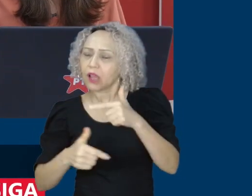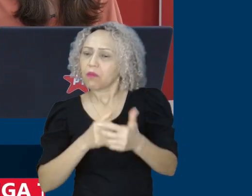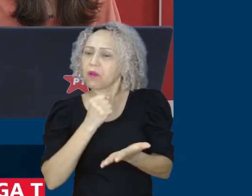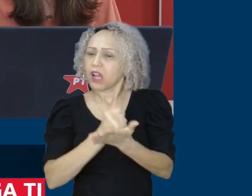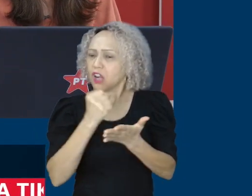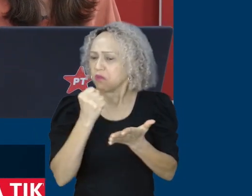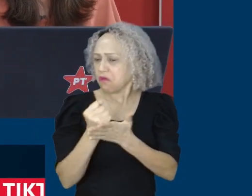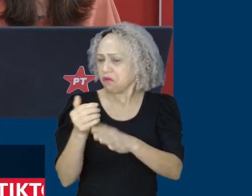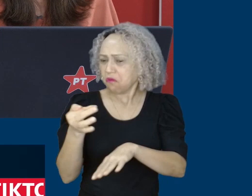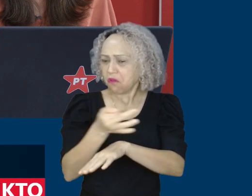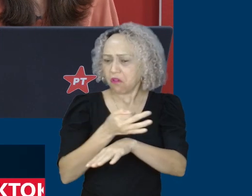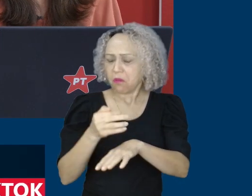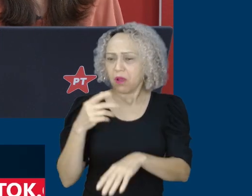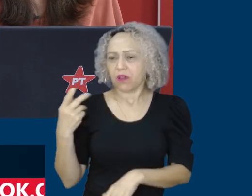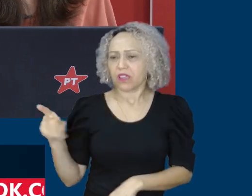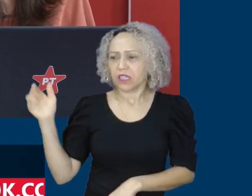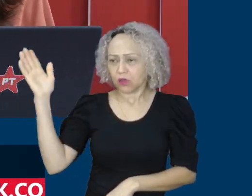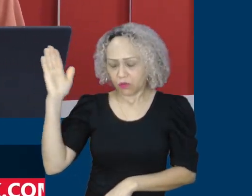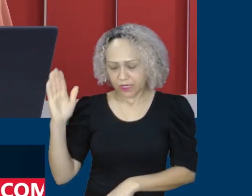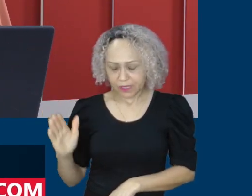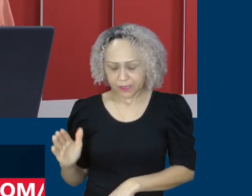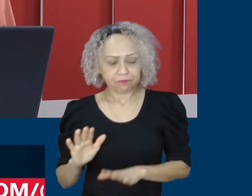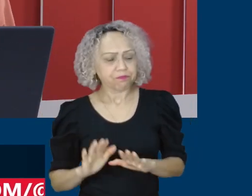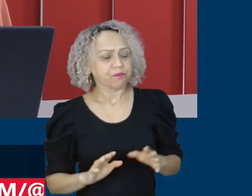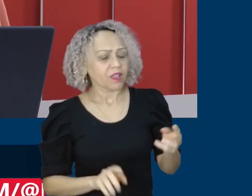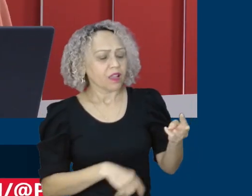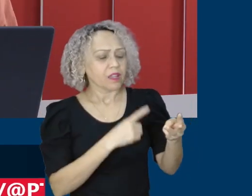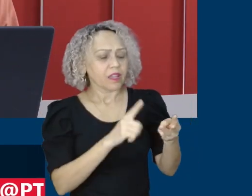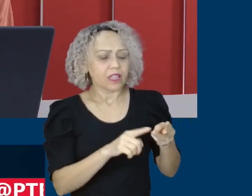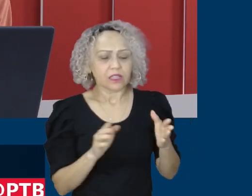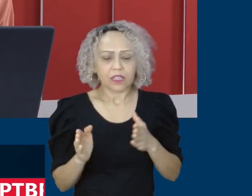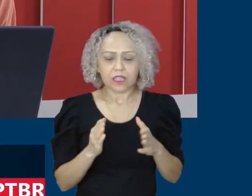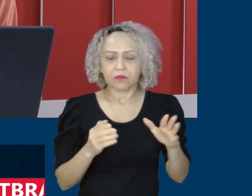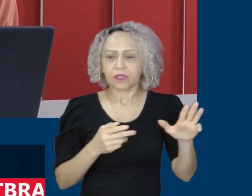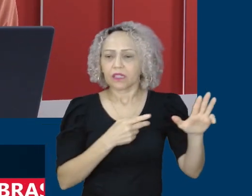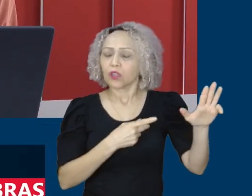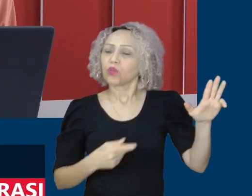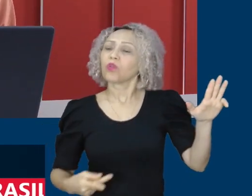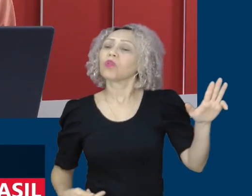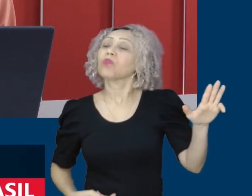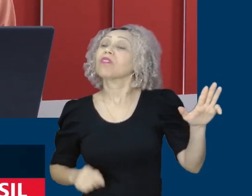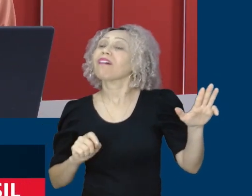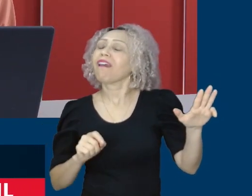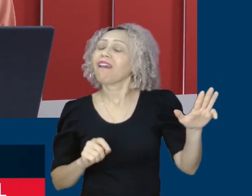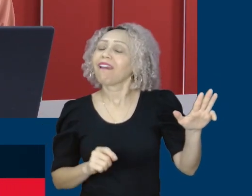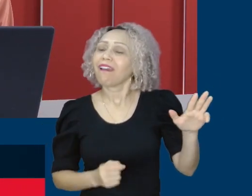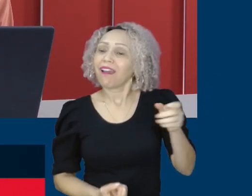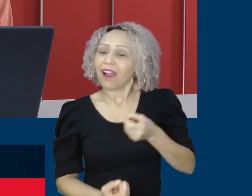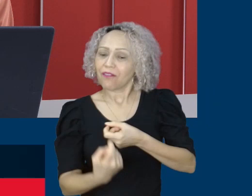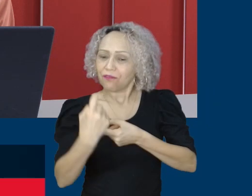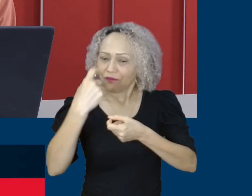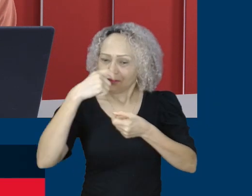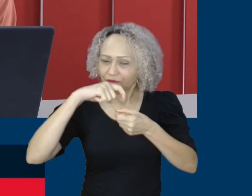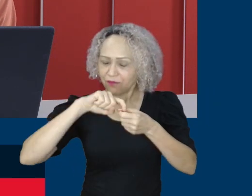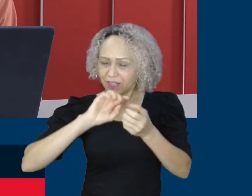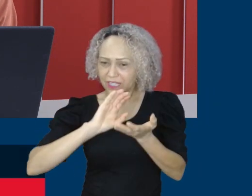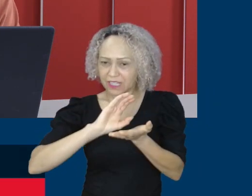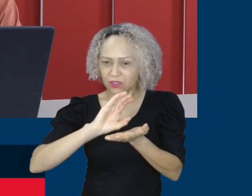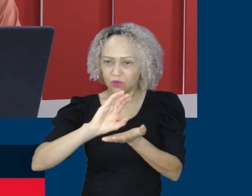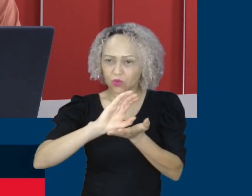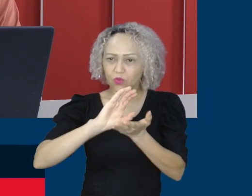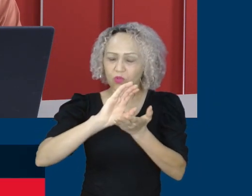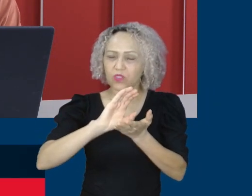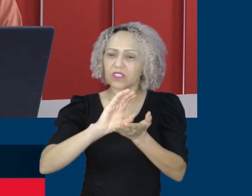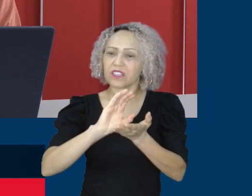retomada também que a gente pode registrar nesse terceiro mandato é a recriação do Conselho de Desenvolvimento Econômico e